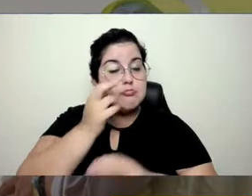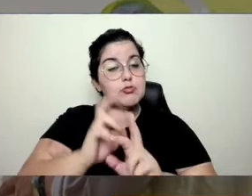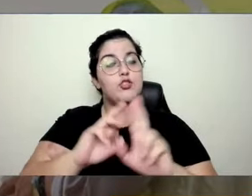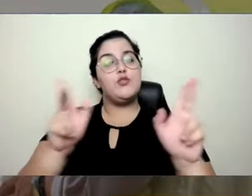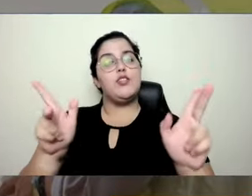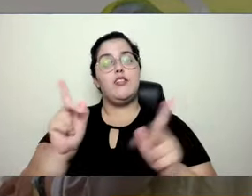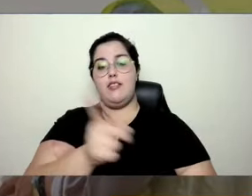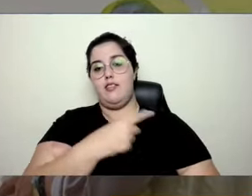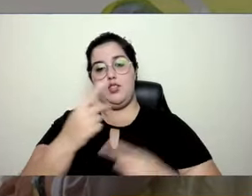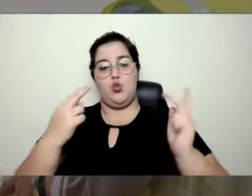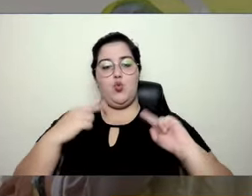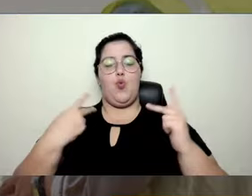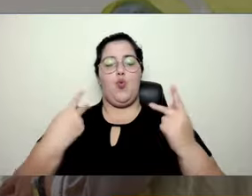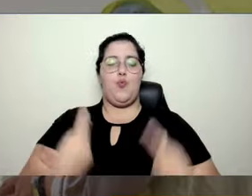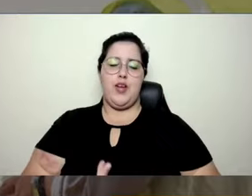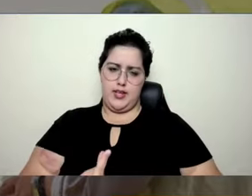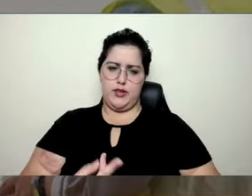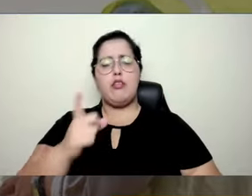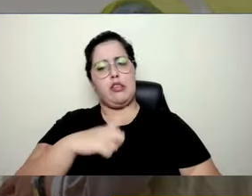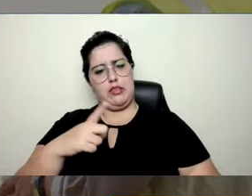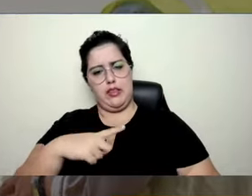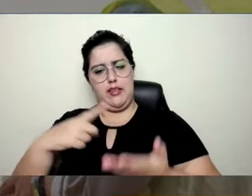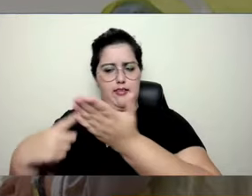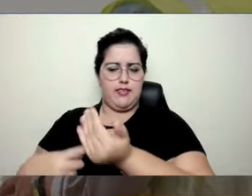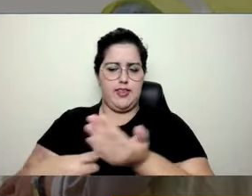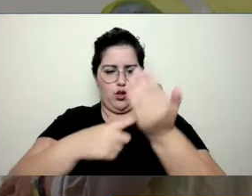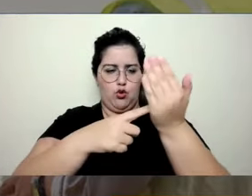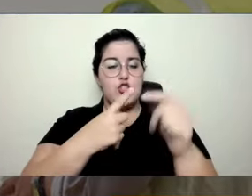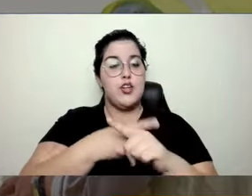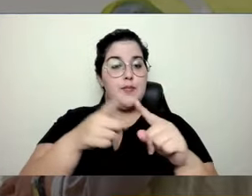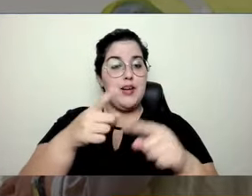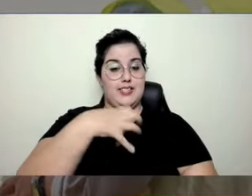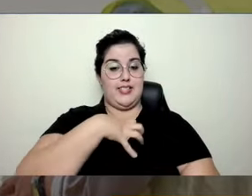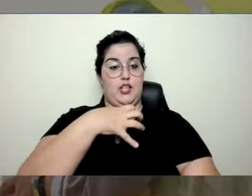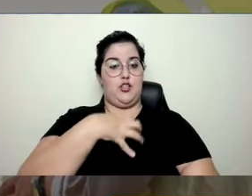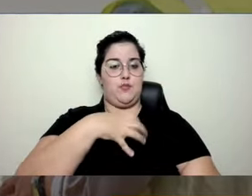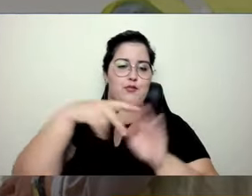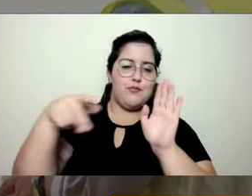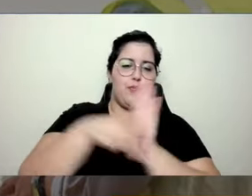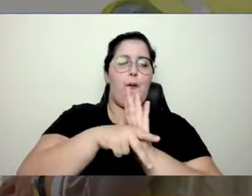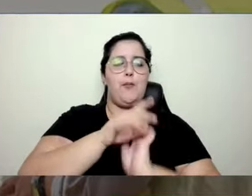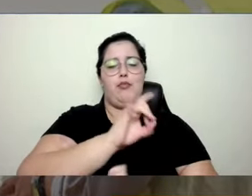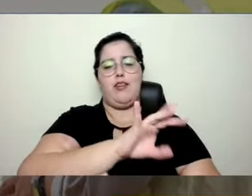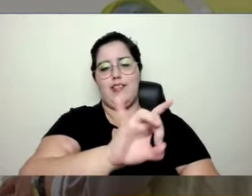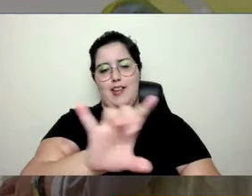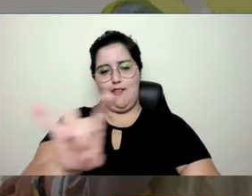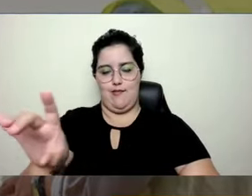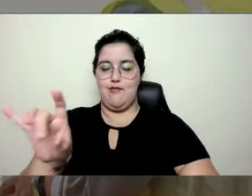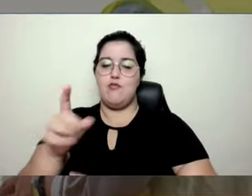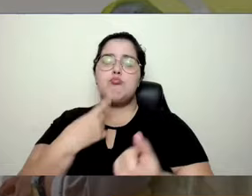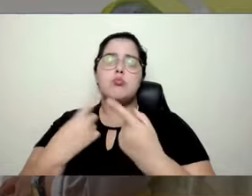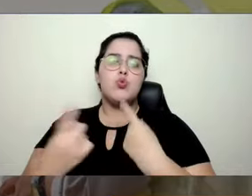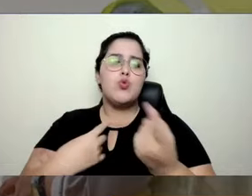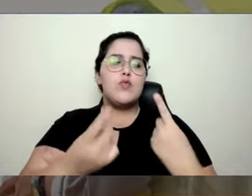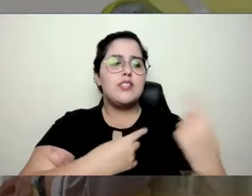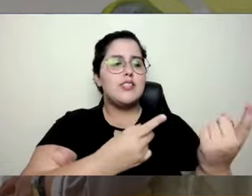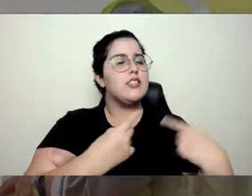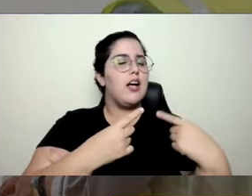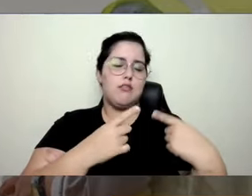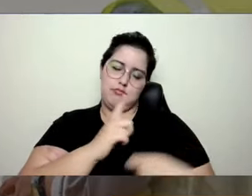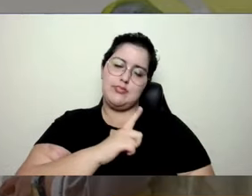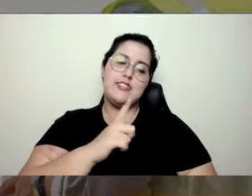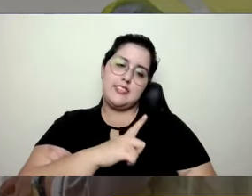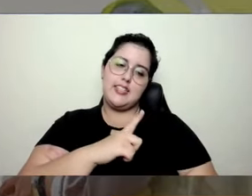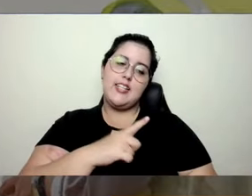não substitui os nossos sentimentos, os nossos feedbacks instantâneos, ela não consegue trazer isso para a gente.